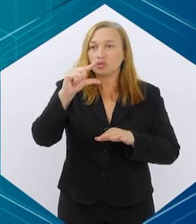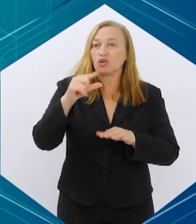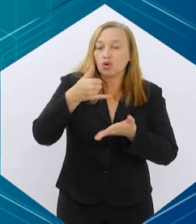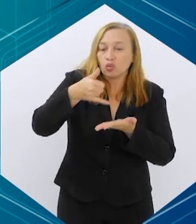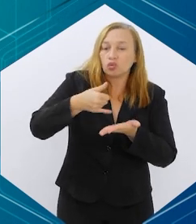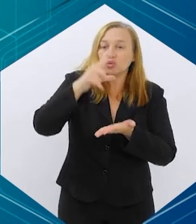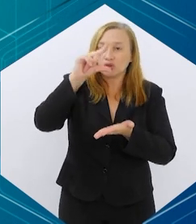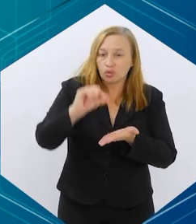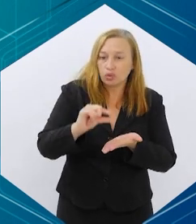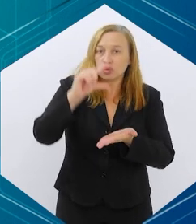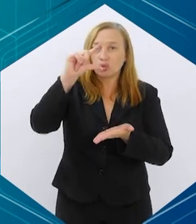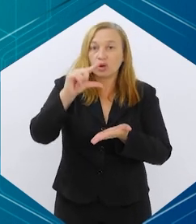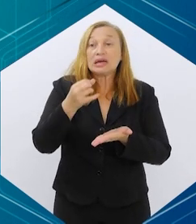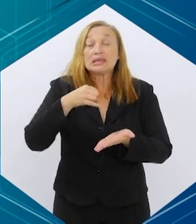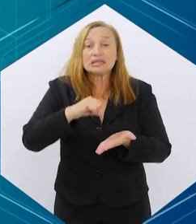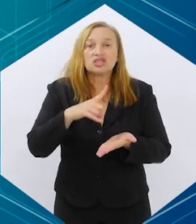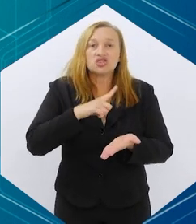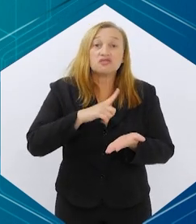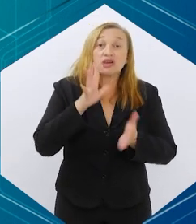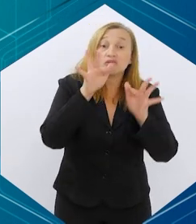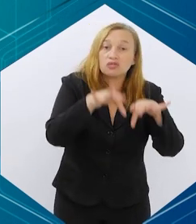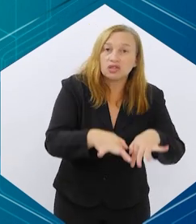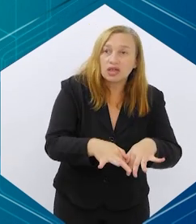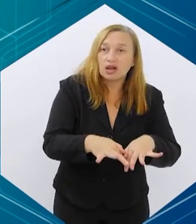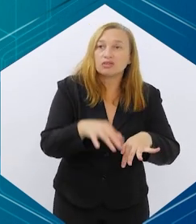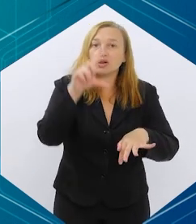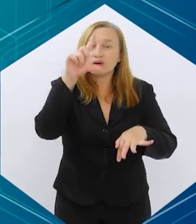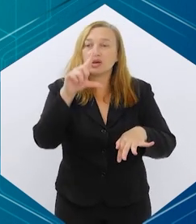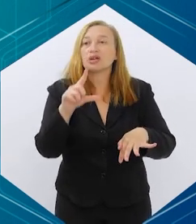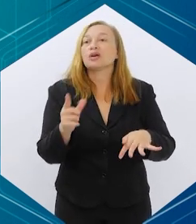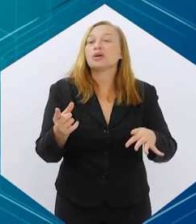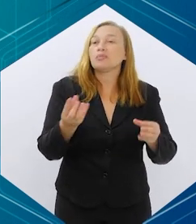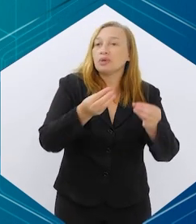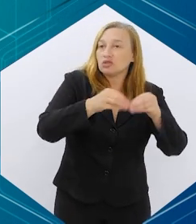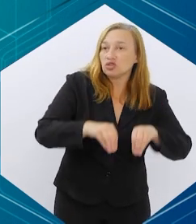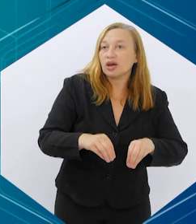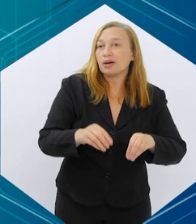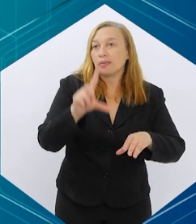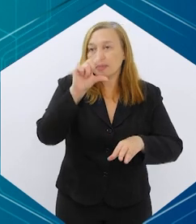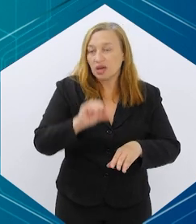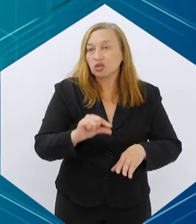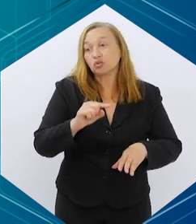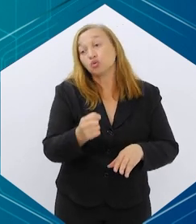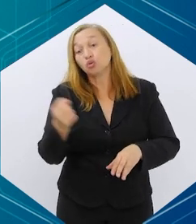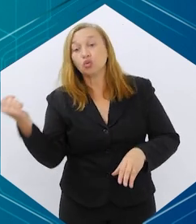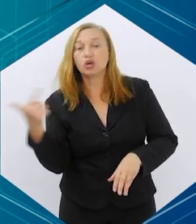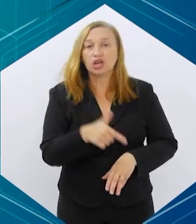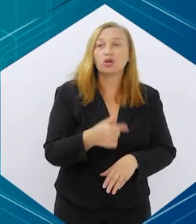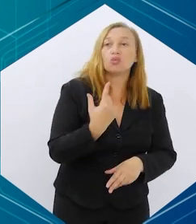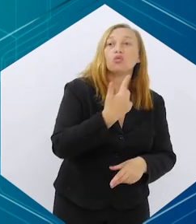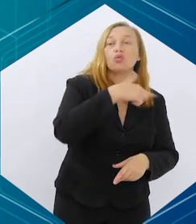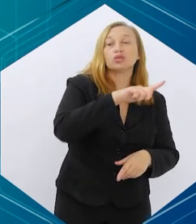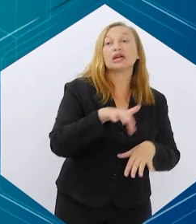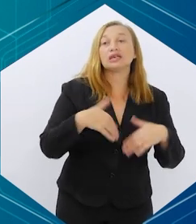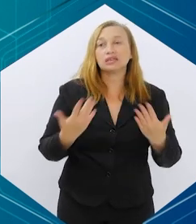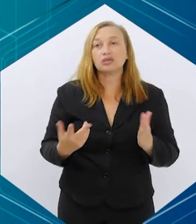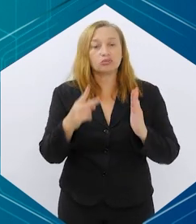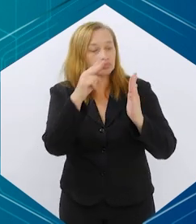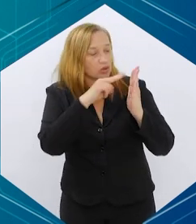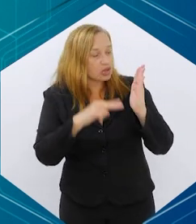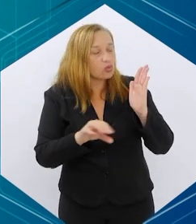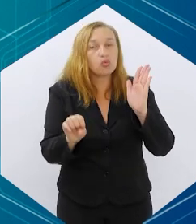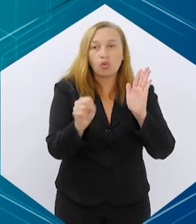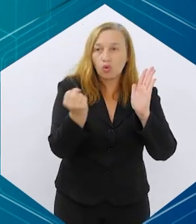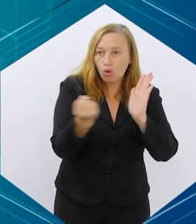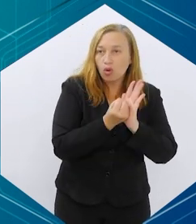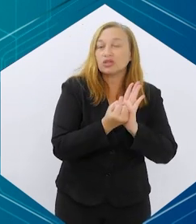gordura inadequada, se ele tiver lá no final, ele vai ser menos prejudicial do que outros alimentos. então, esse tipo de leitura